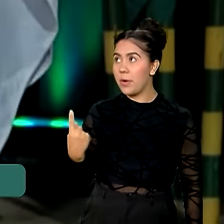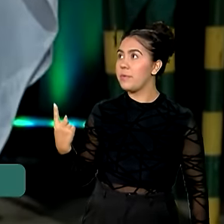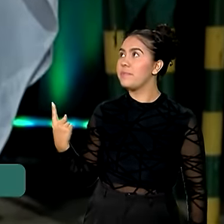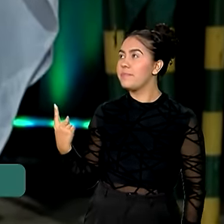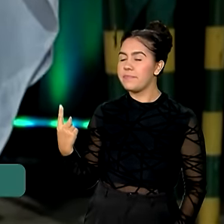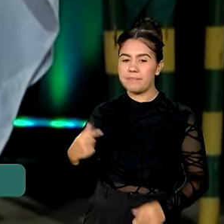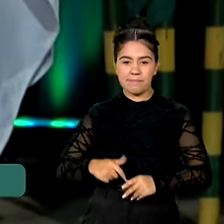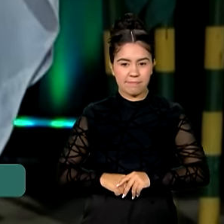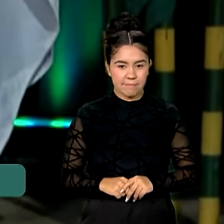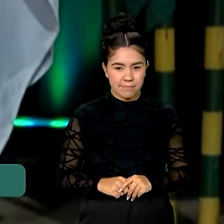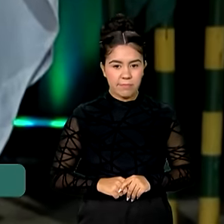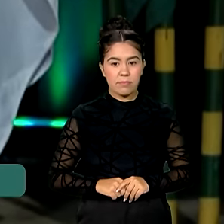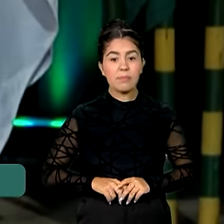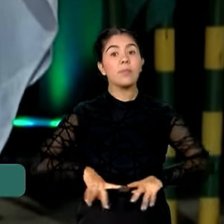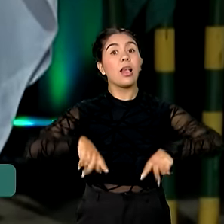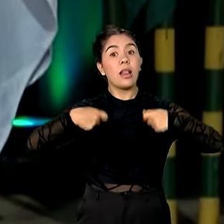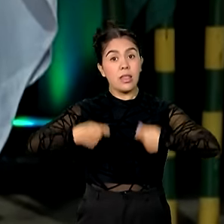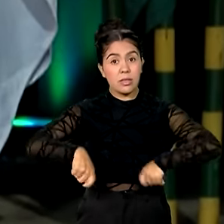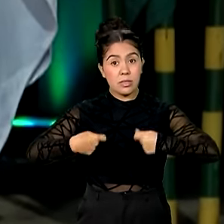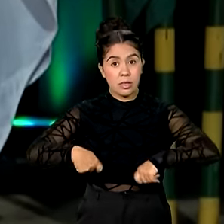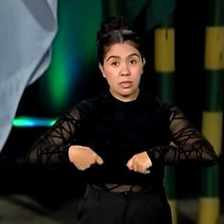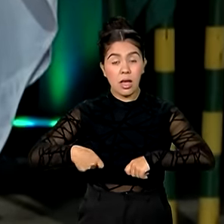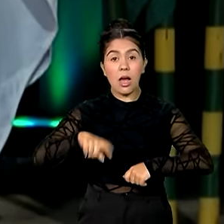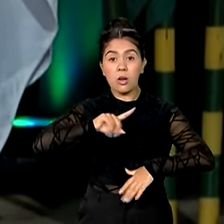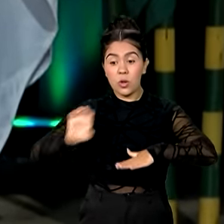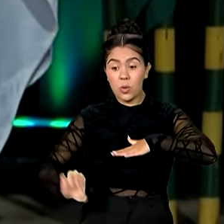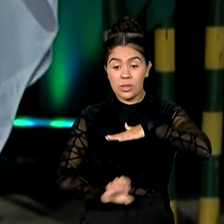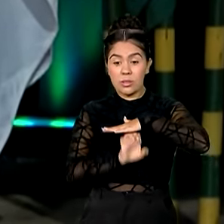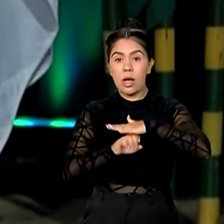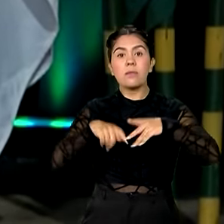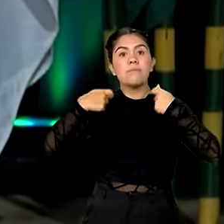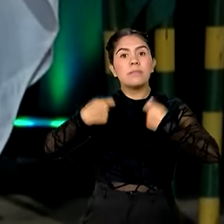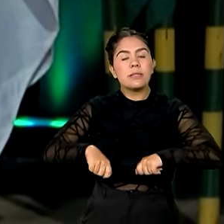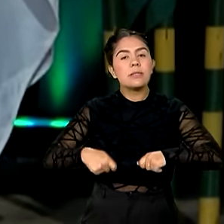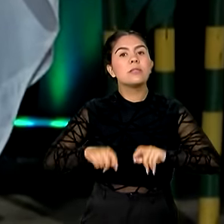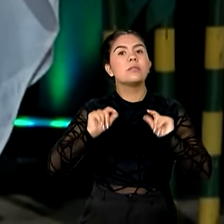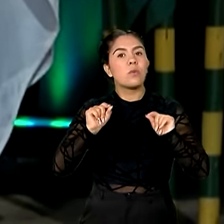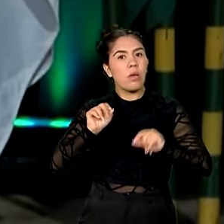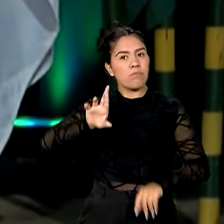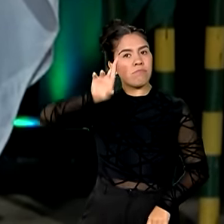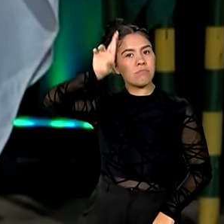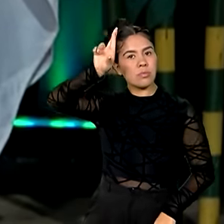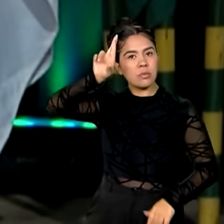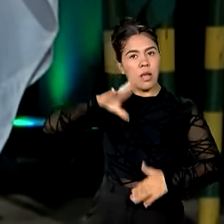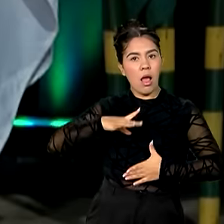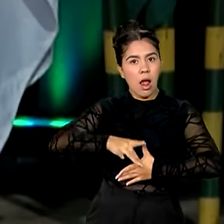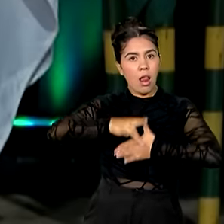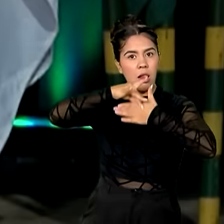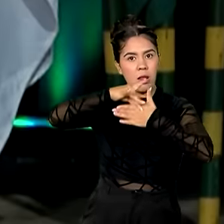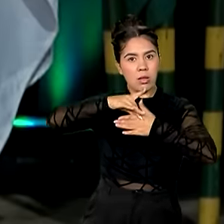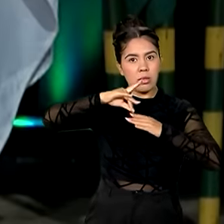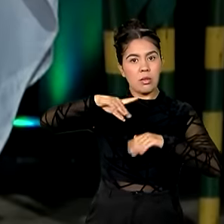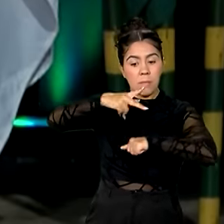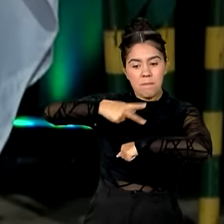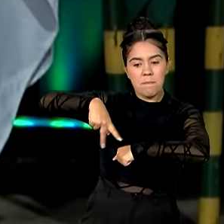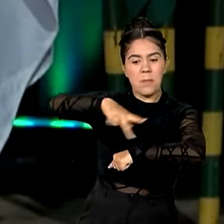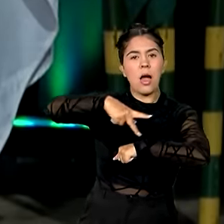É necessário que o aumente sua legitimidade para liderar a nação. Como é que eu vou